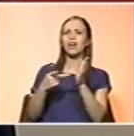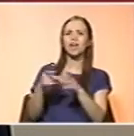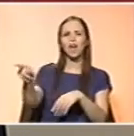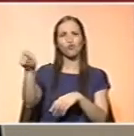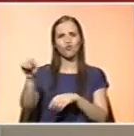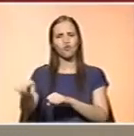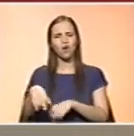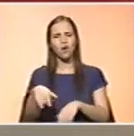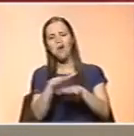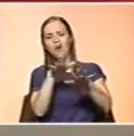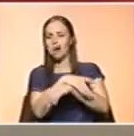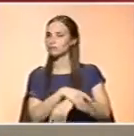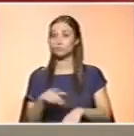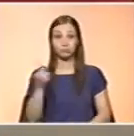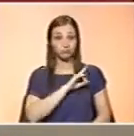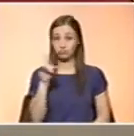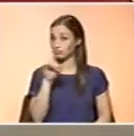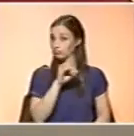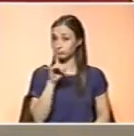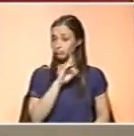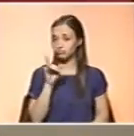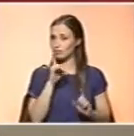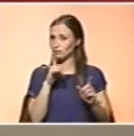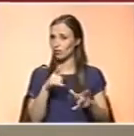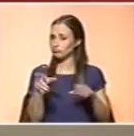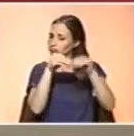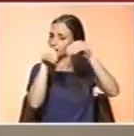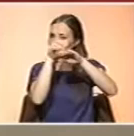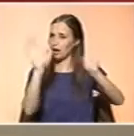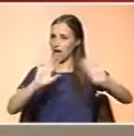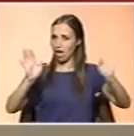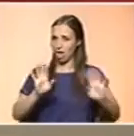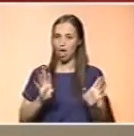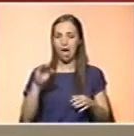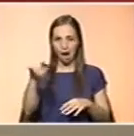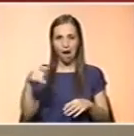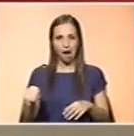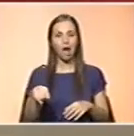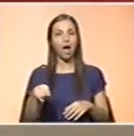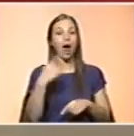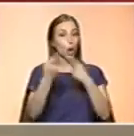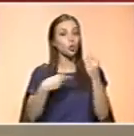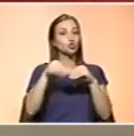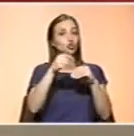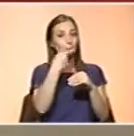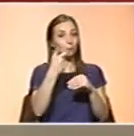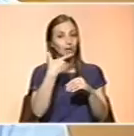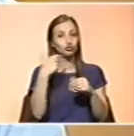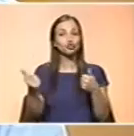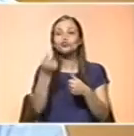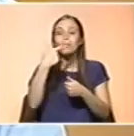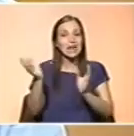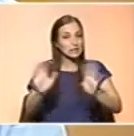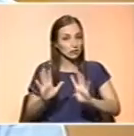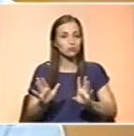de forma nenhuma. De forma nenhuma. Não vamos também exagerar porque... Tentar suplementos mesmo que convém os atletas não tomarem? A